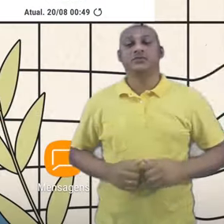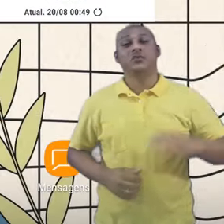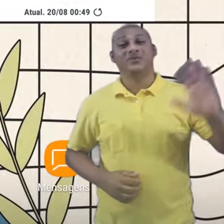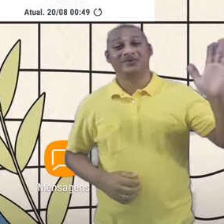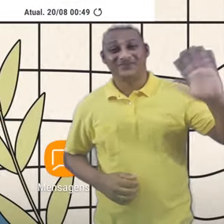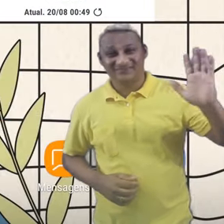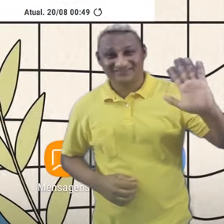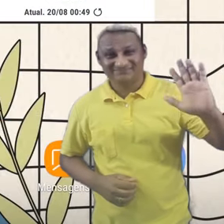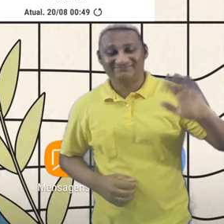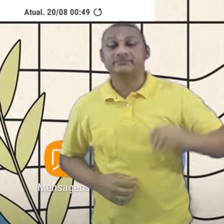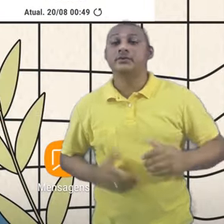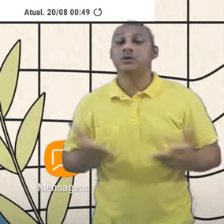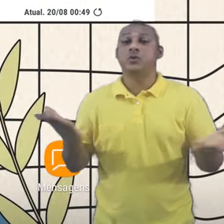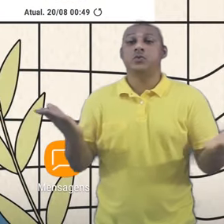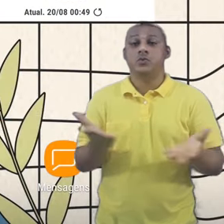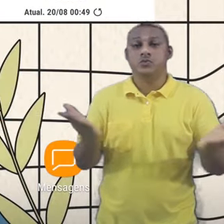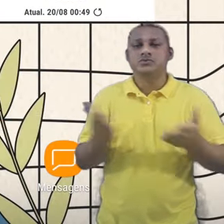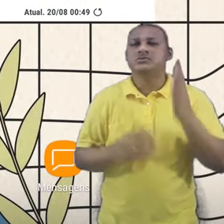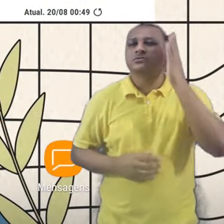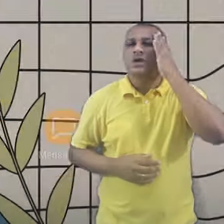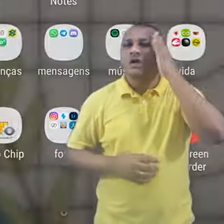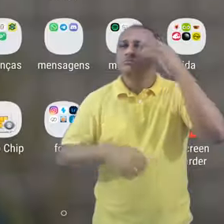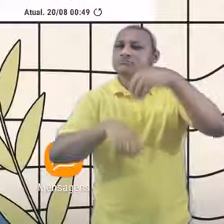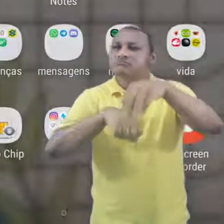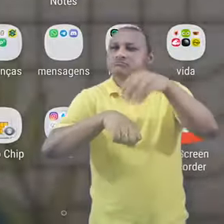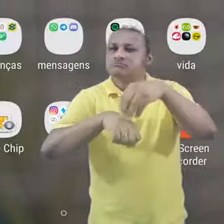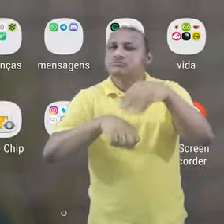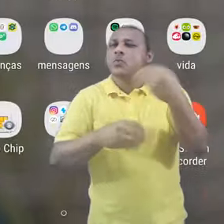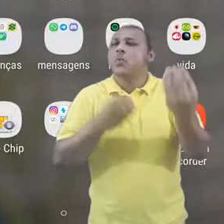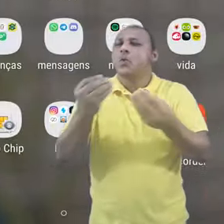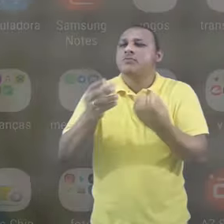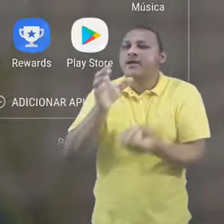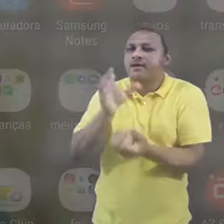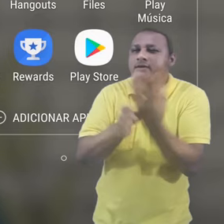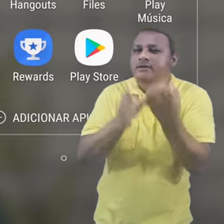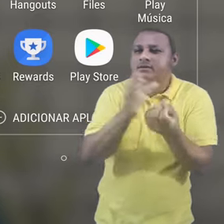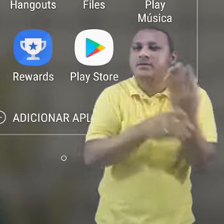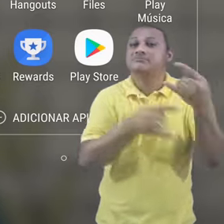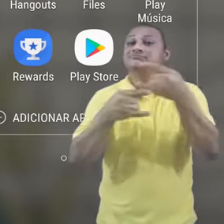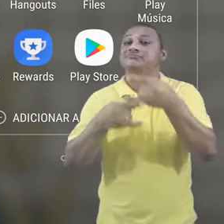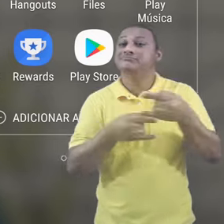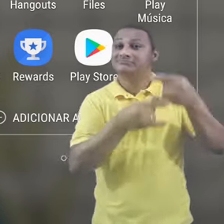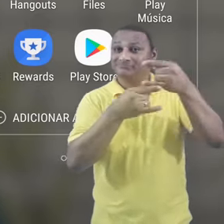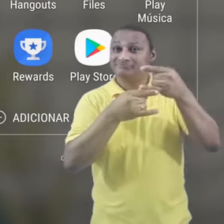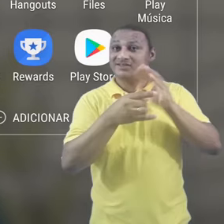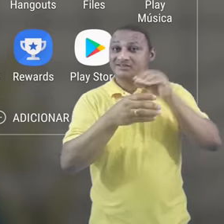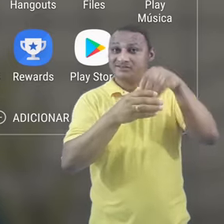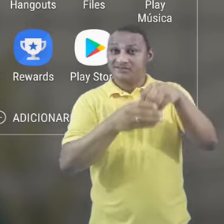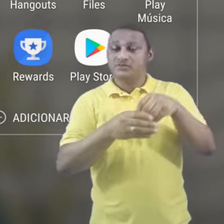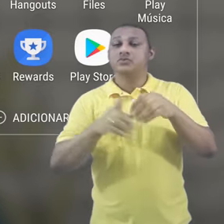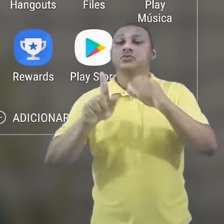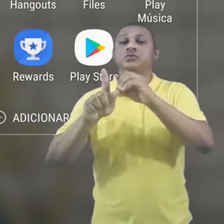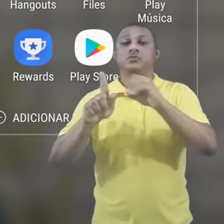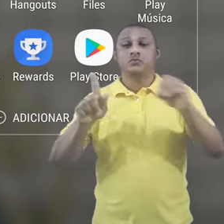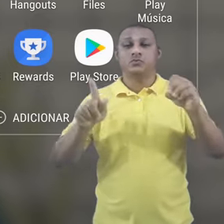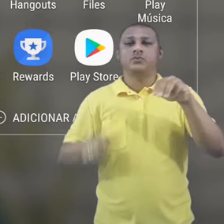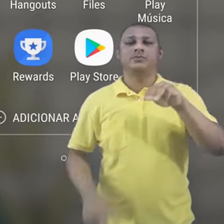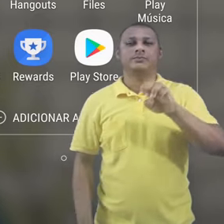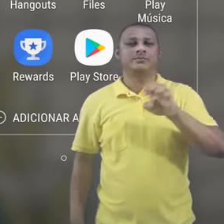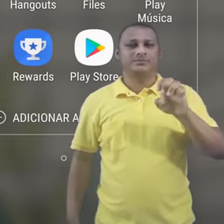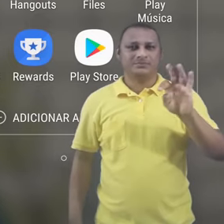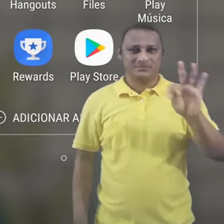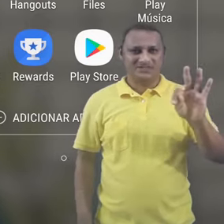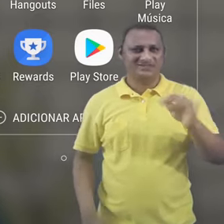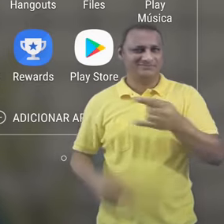Olá, hoje vamos saber como criar reuniões e também entrar em videoconferências do Google Meet